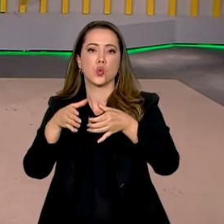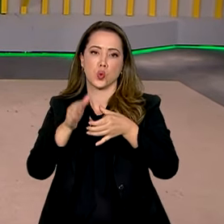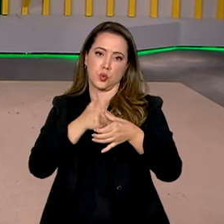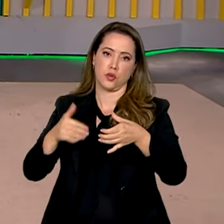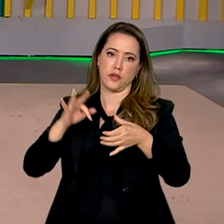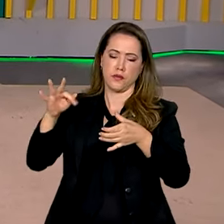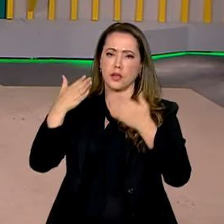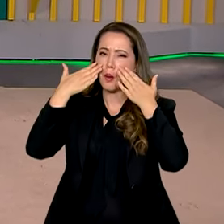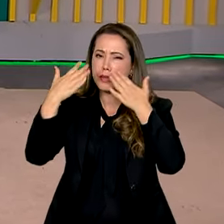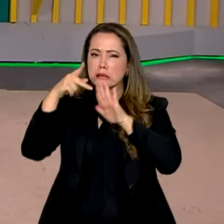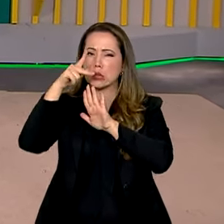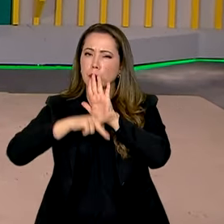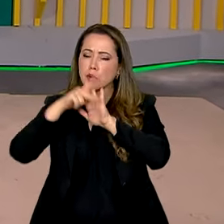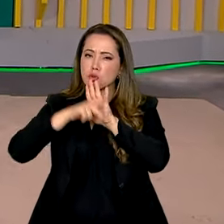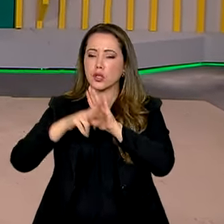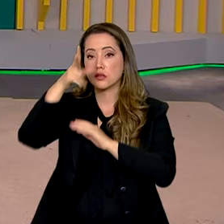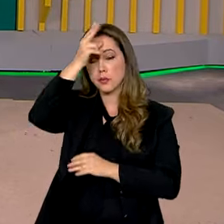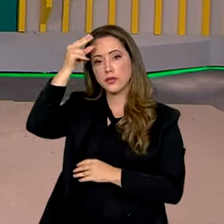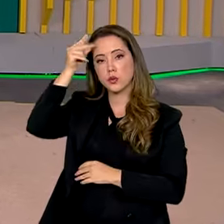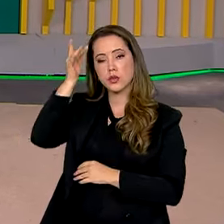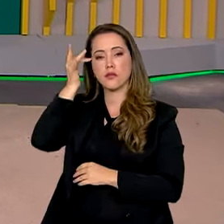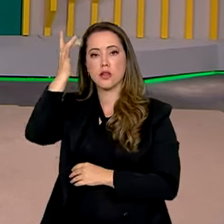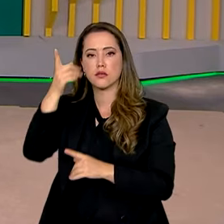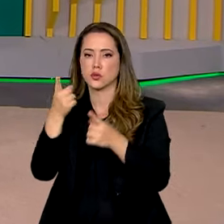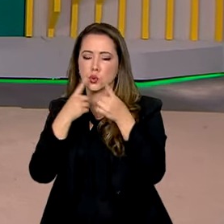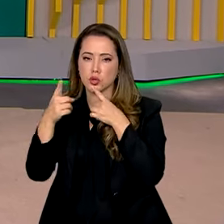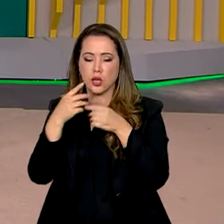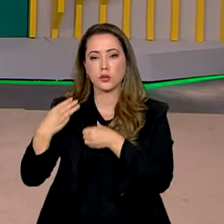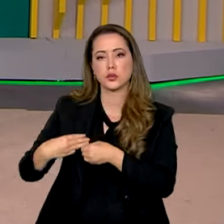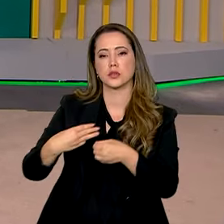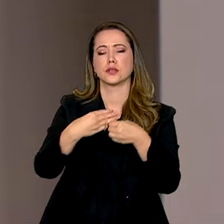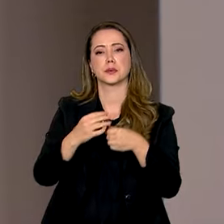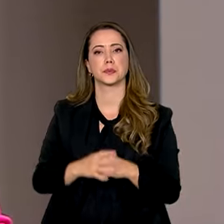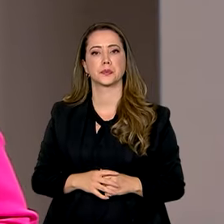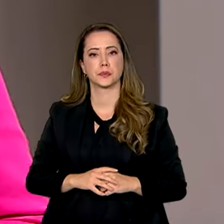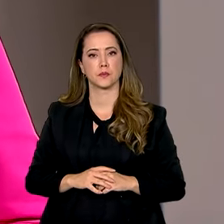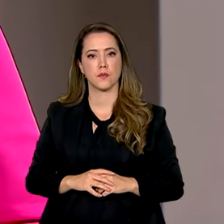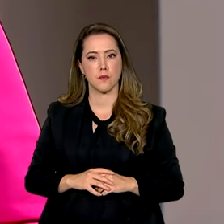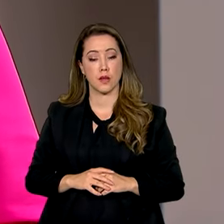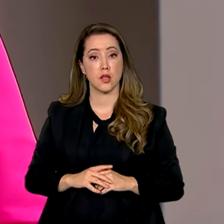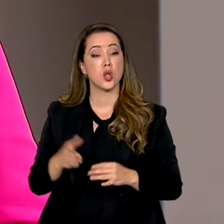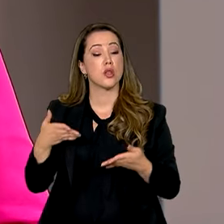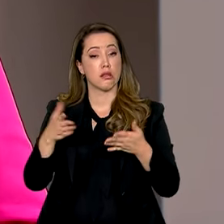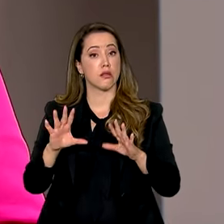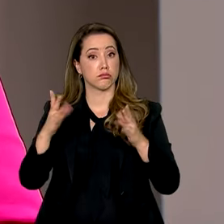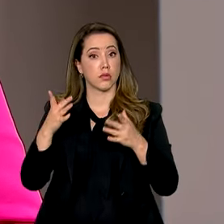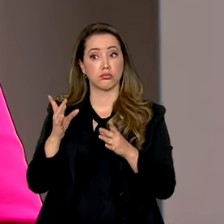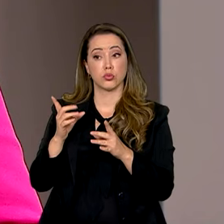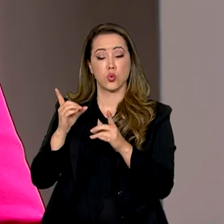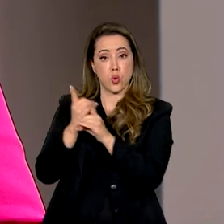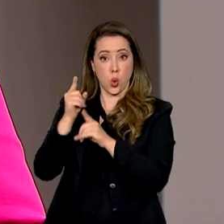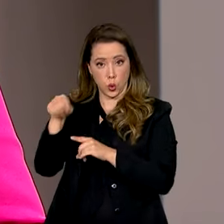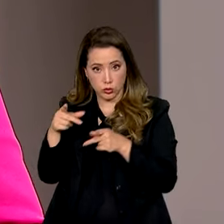apresenta projetos a prefeituras e facilita o diálogo com os municípios. Durante o evento, o ministro da